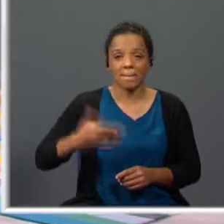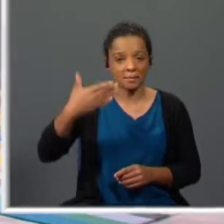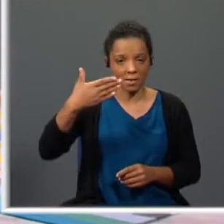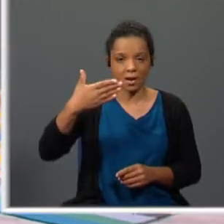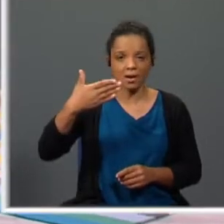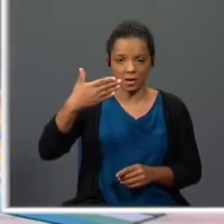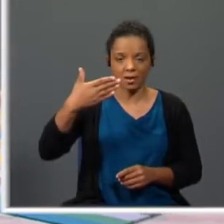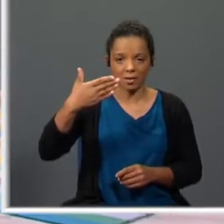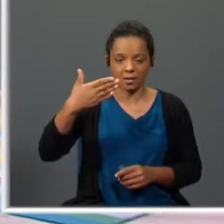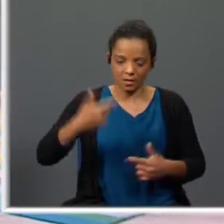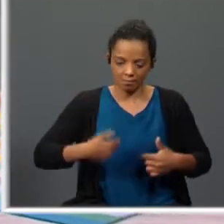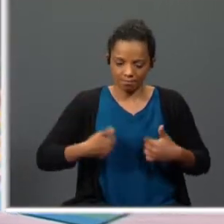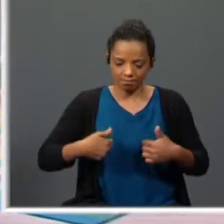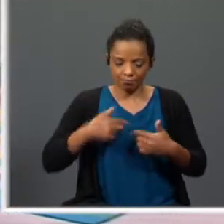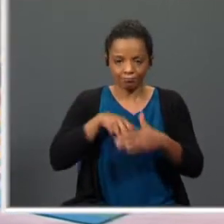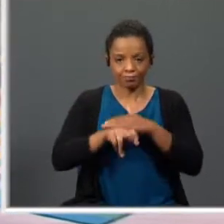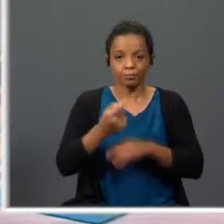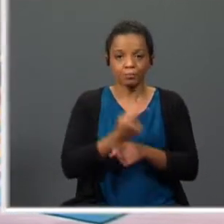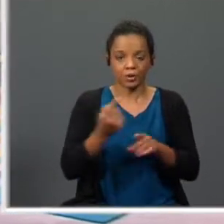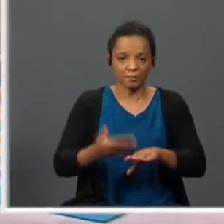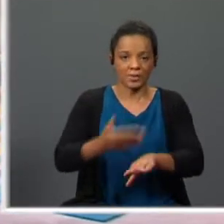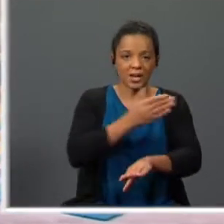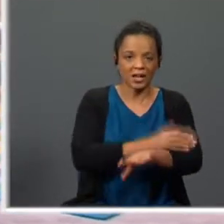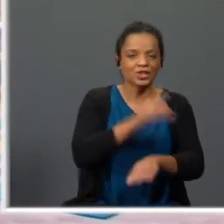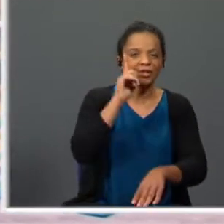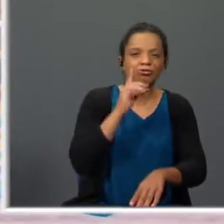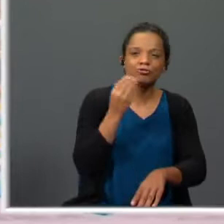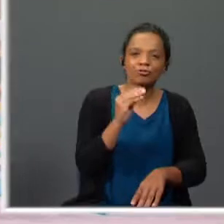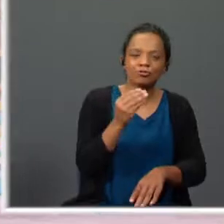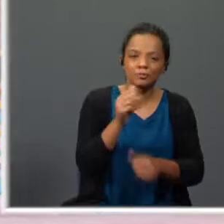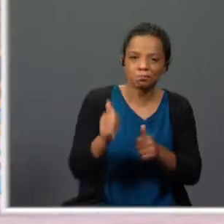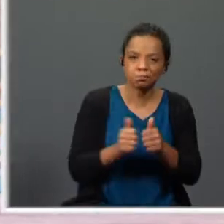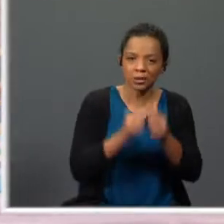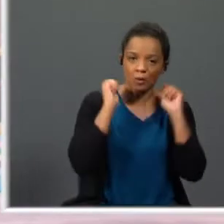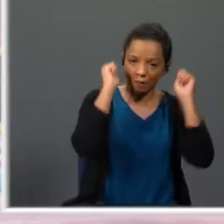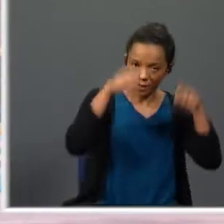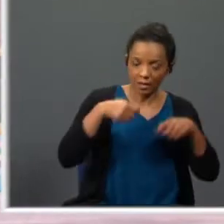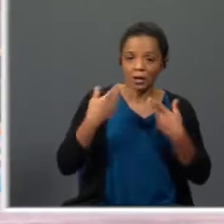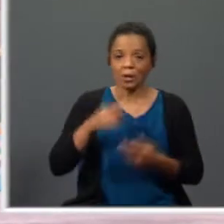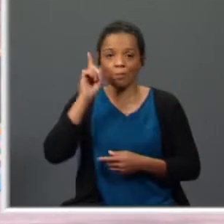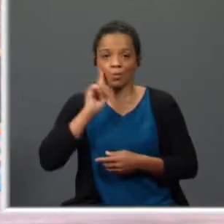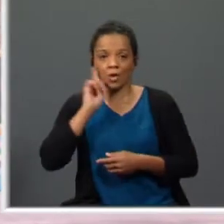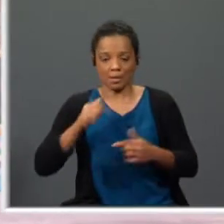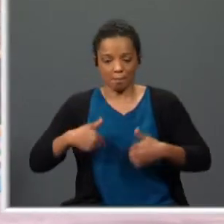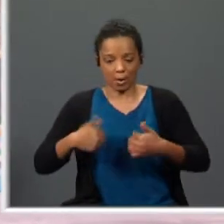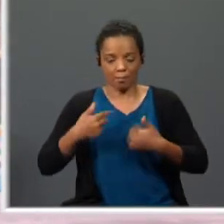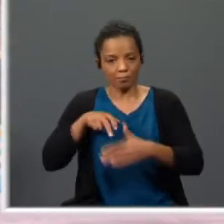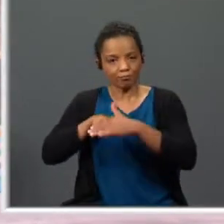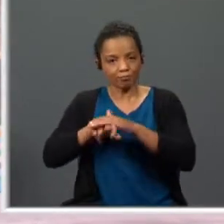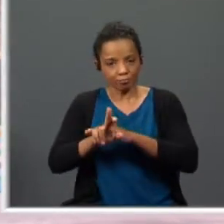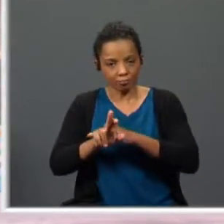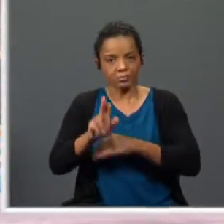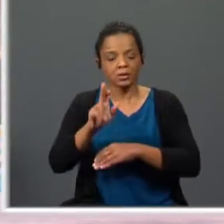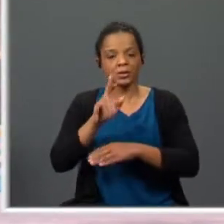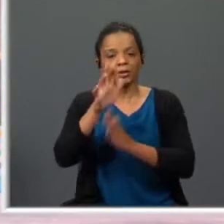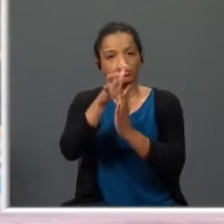em nome próprio, não é? Porque já tivemos a moça aqui acompanhada, Valfrado, é a primeira mulher a entrar no